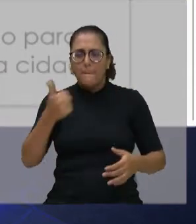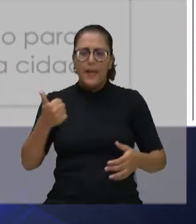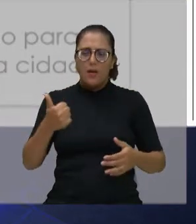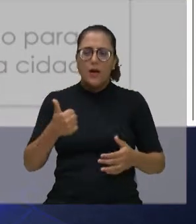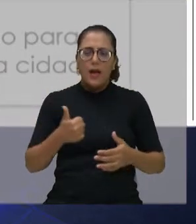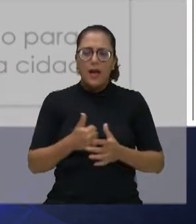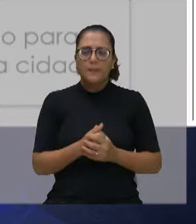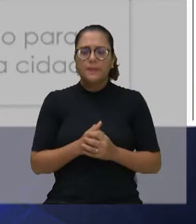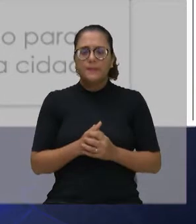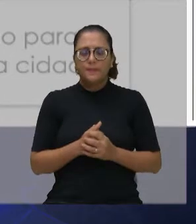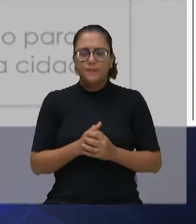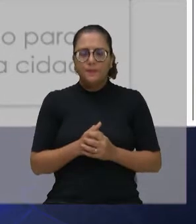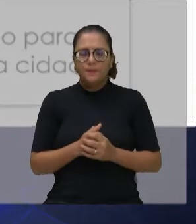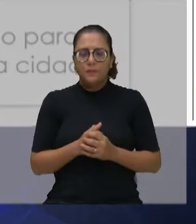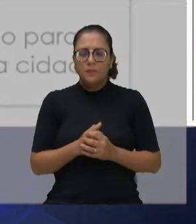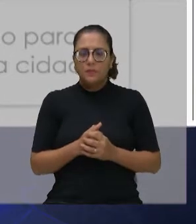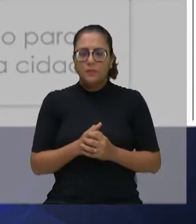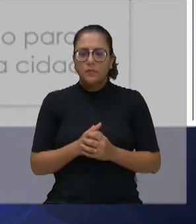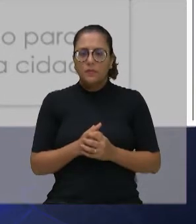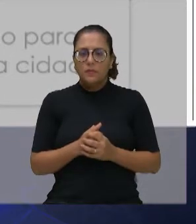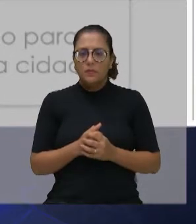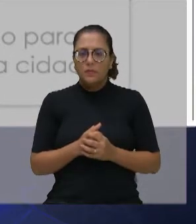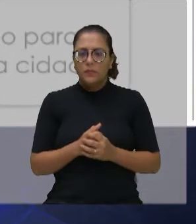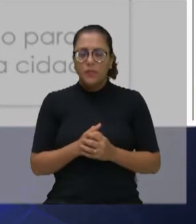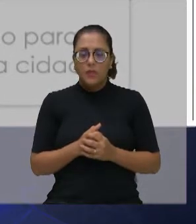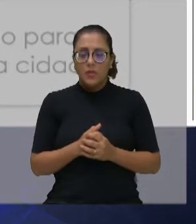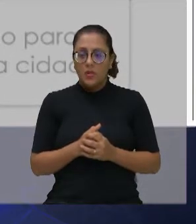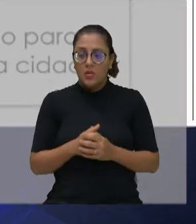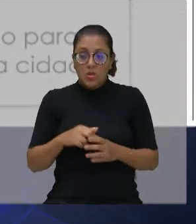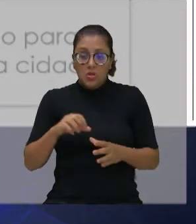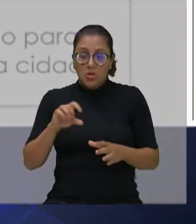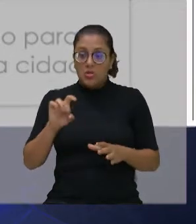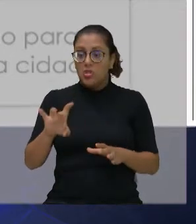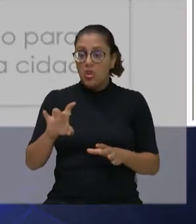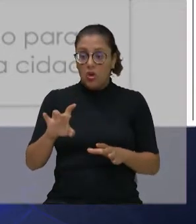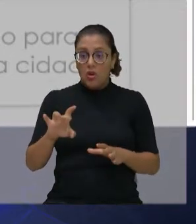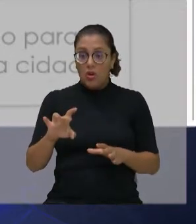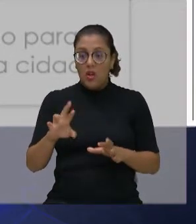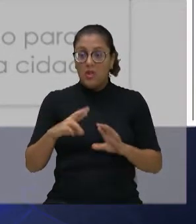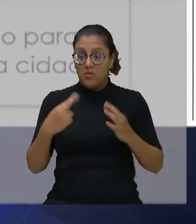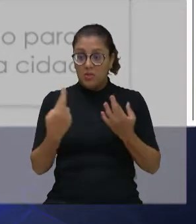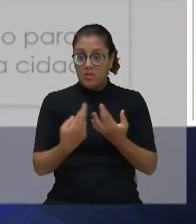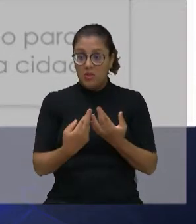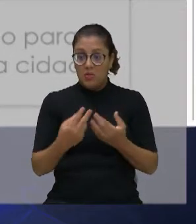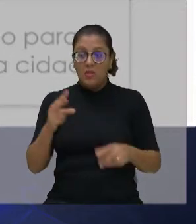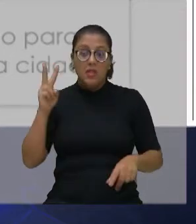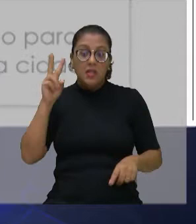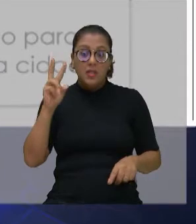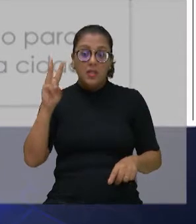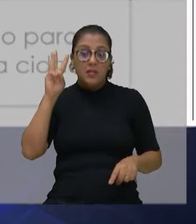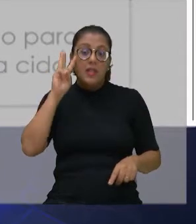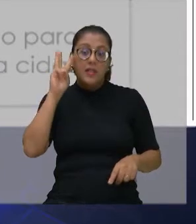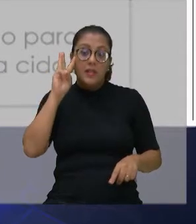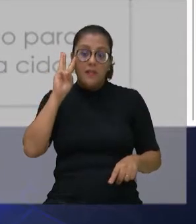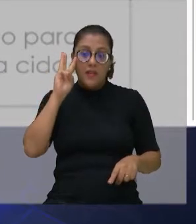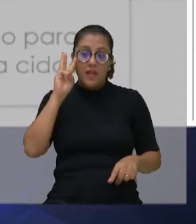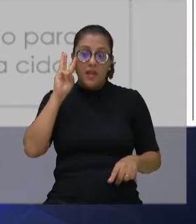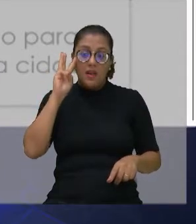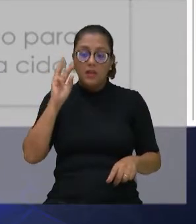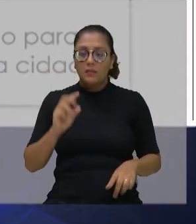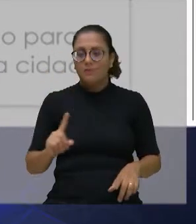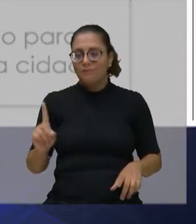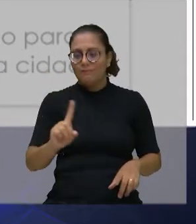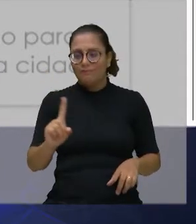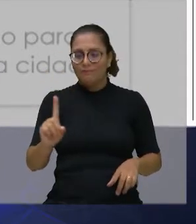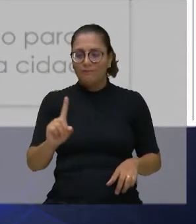a questão não é. Não é só a sessão de terça-feira. Existe uma mudança que está na